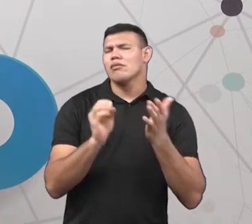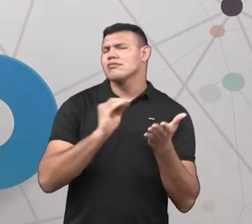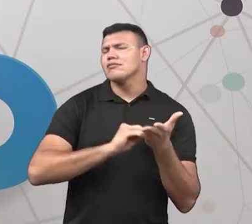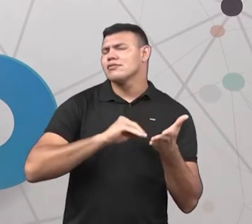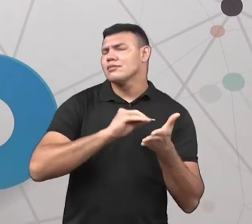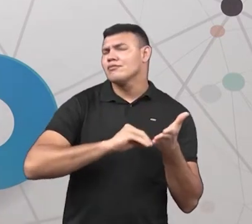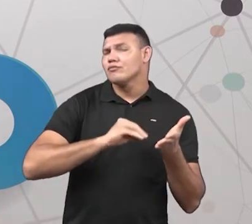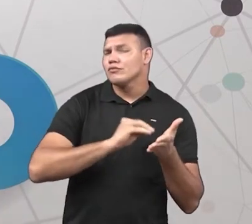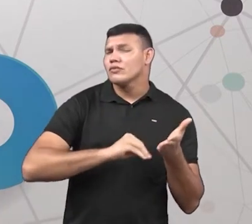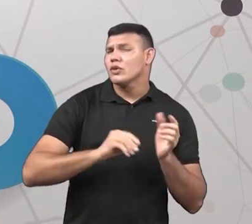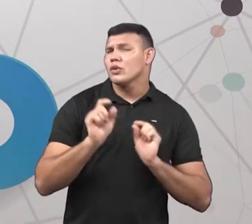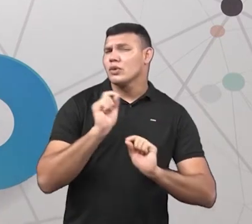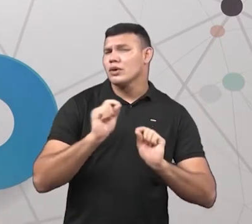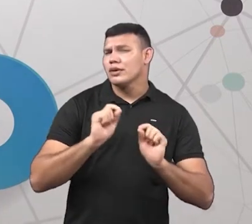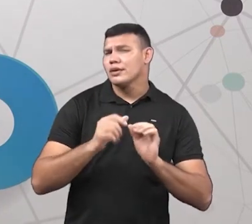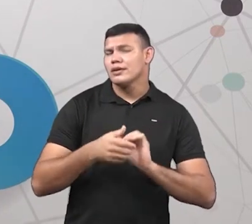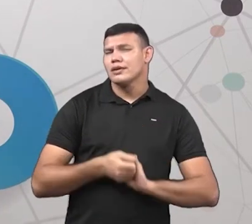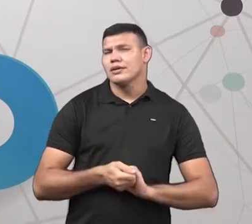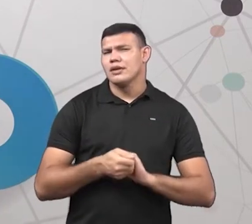material tá faltando?